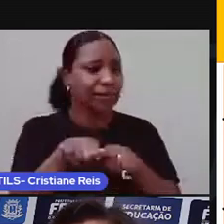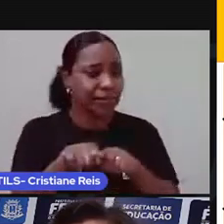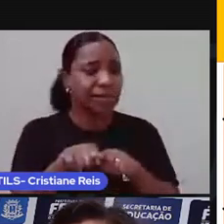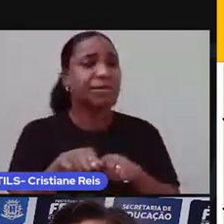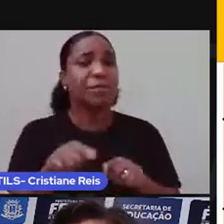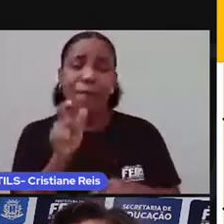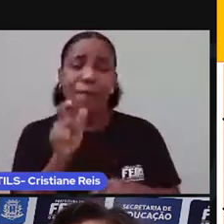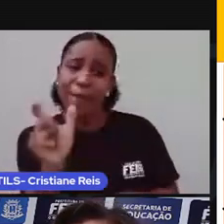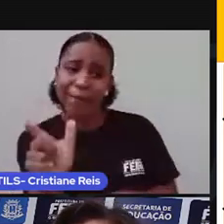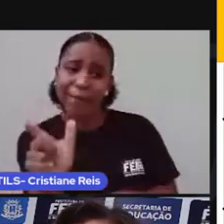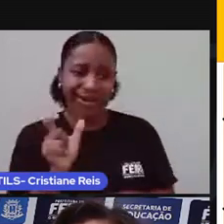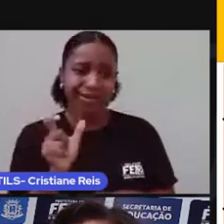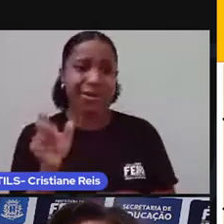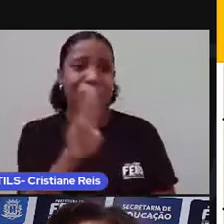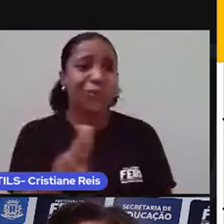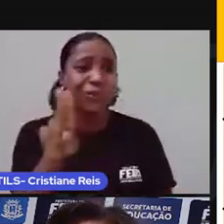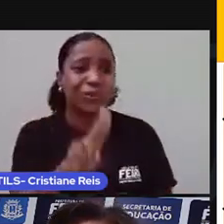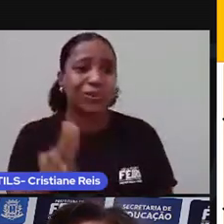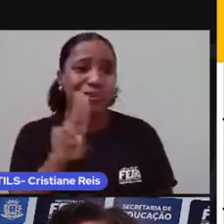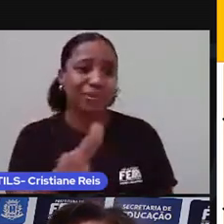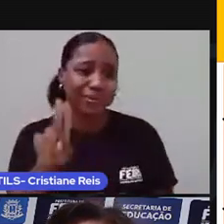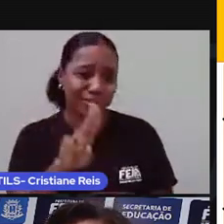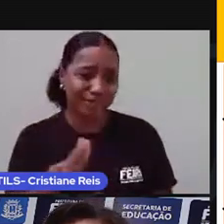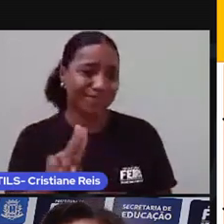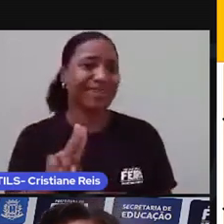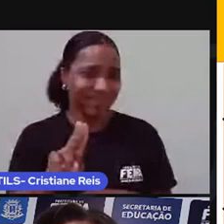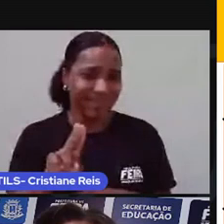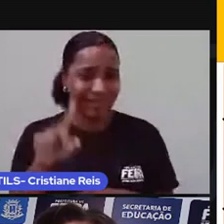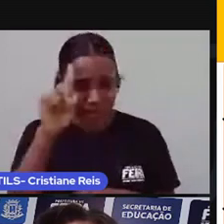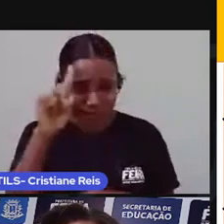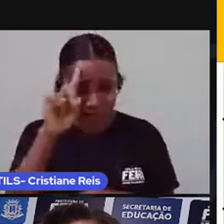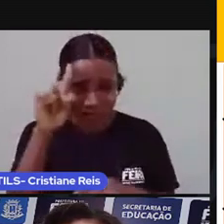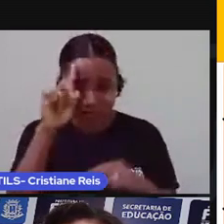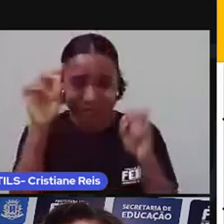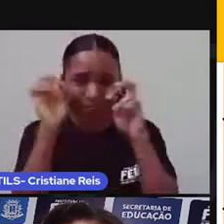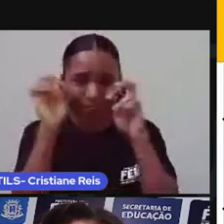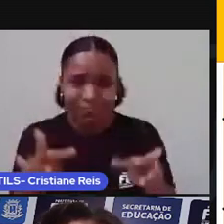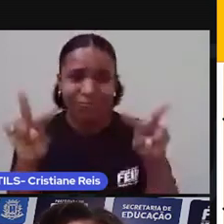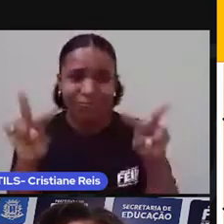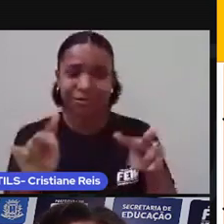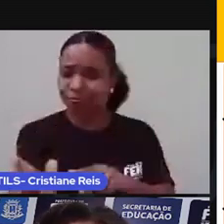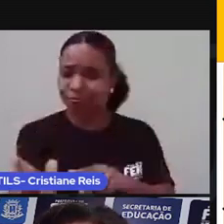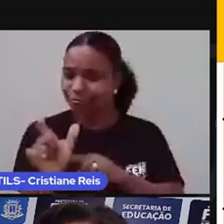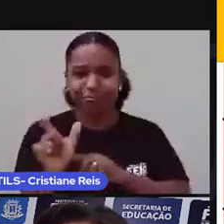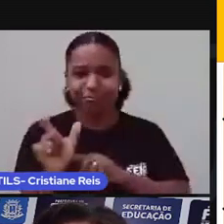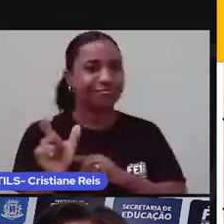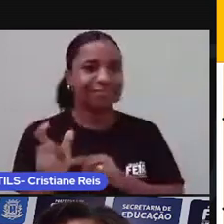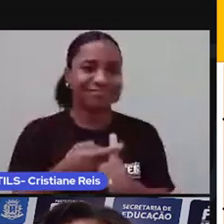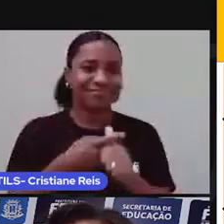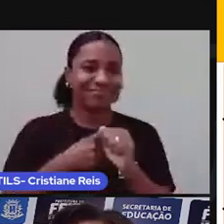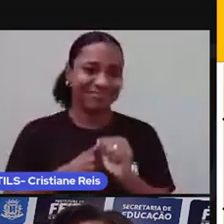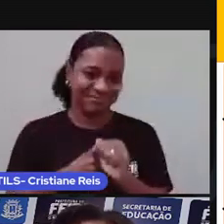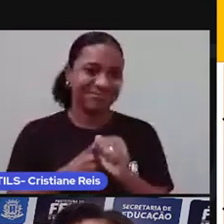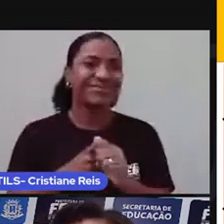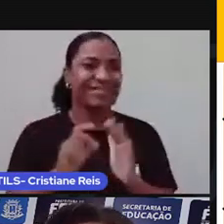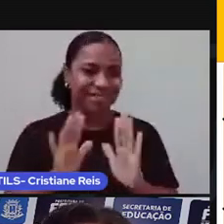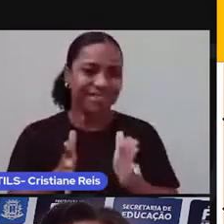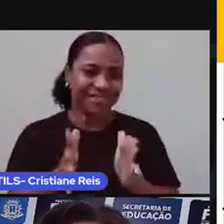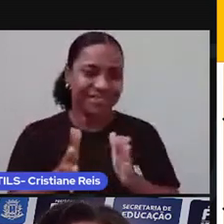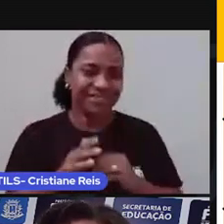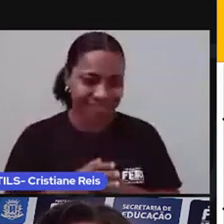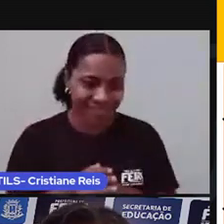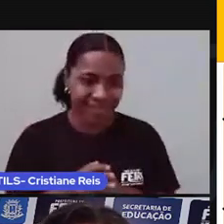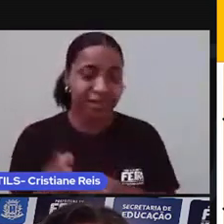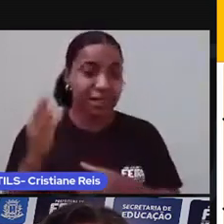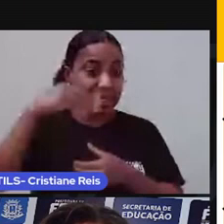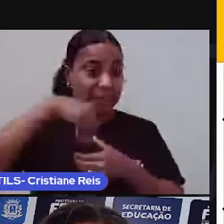nós utilizamos no nosso dia a dia que fazem parte do grupo de palavras estrangeiras que se incorporaram